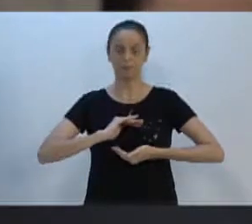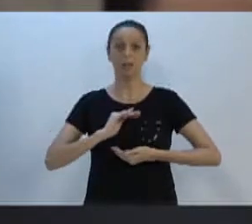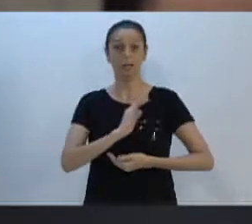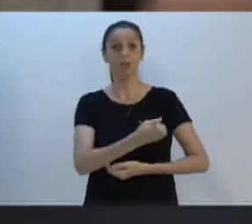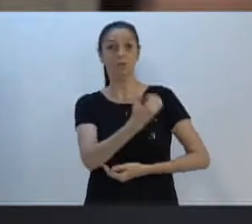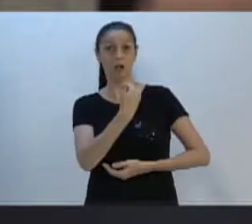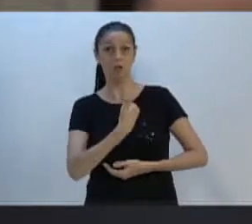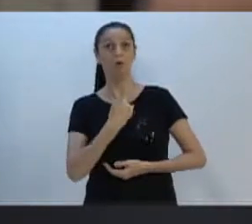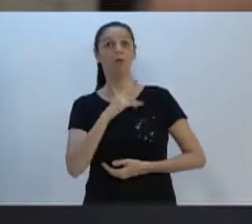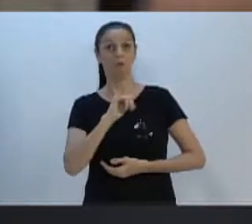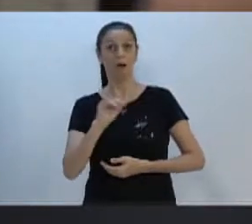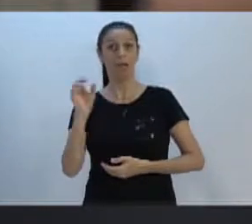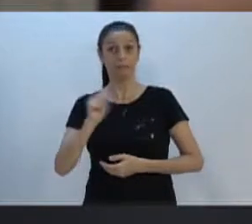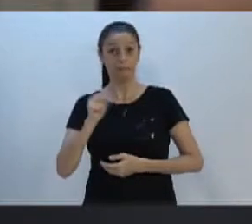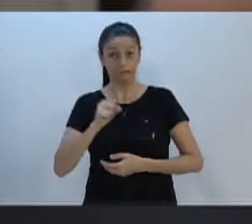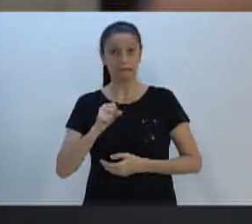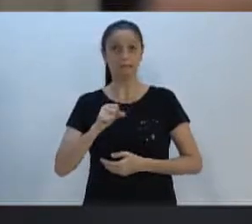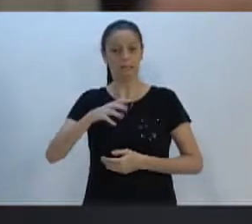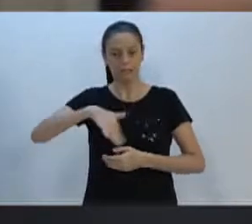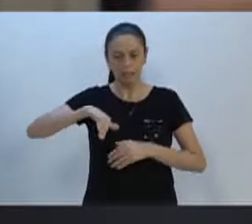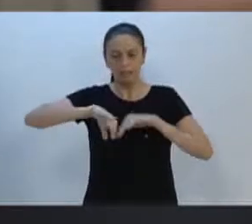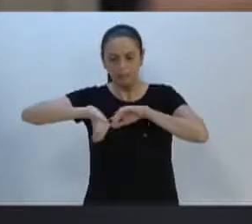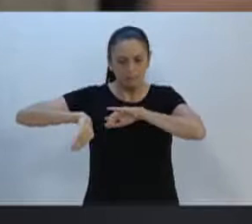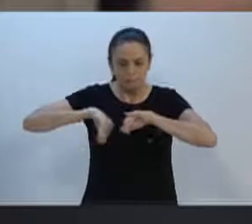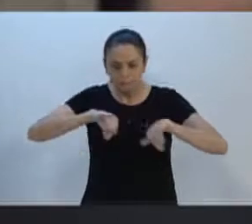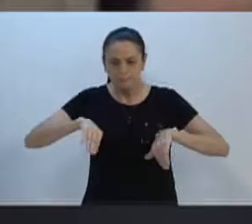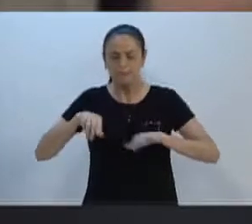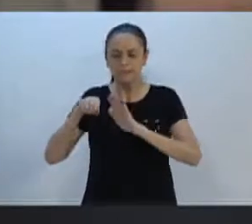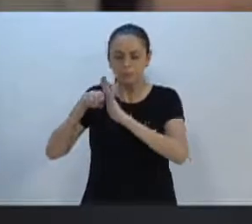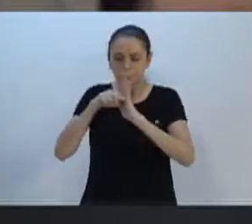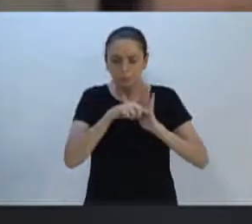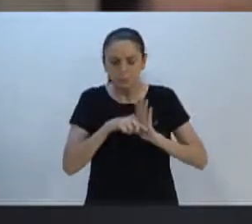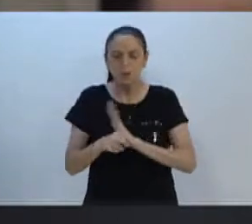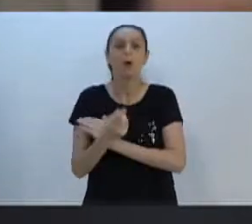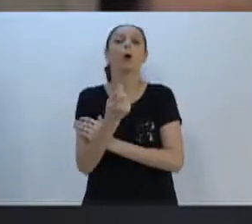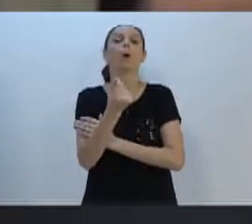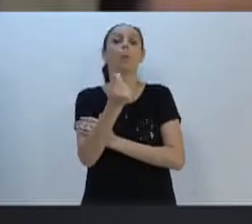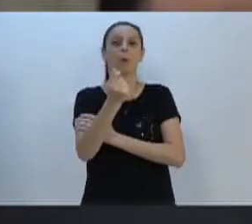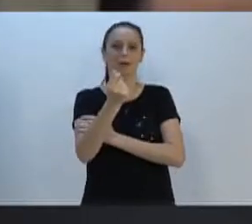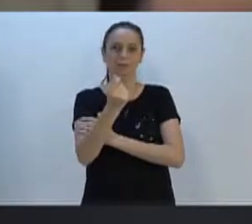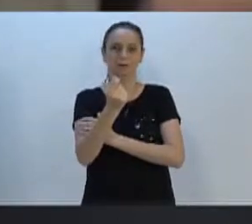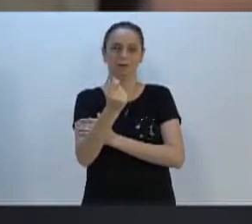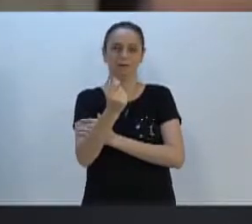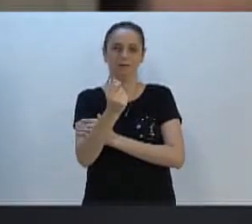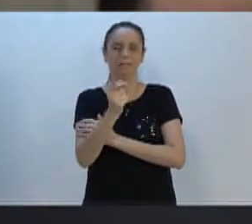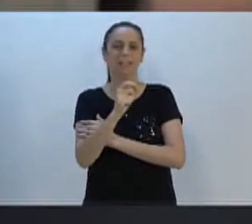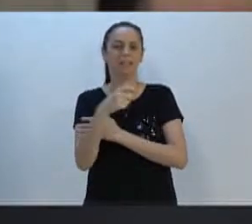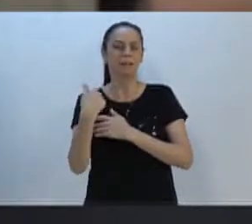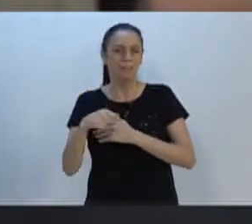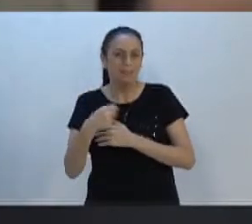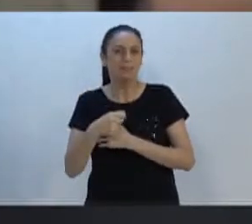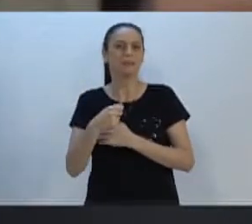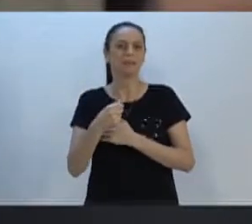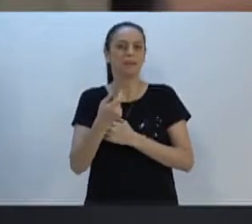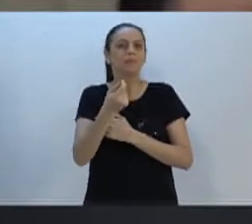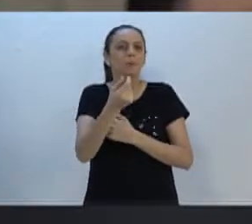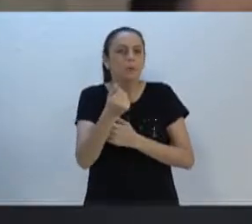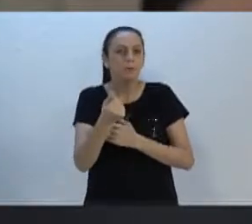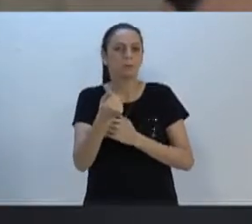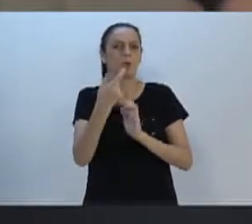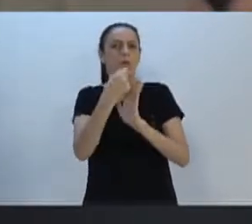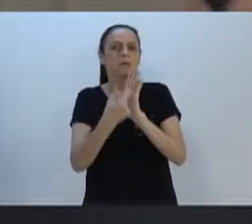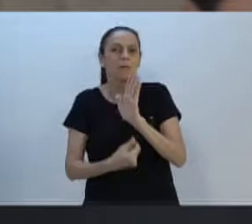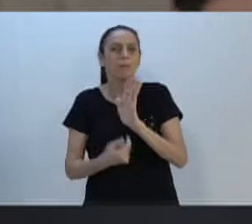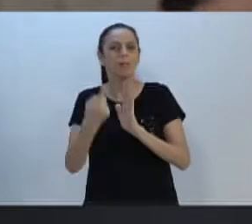para fazer o estudo de quanto vai custar para manter aquela rua aberta. Então, quero dar os parabéns ao secretário ministro,